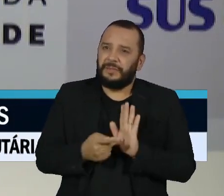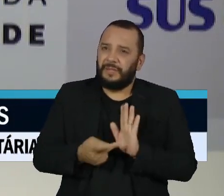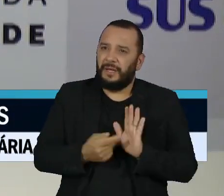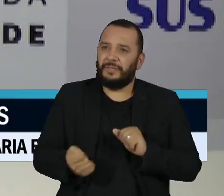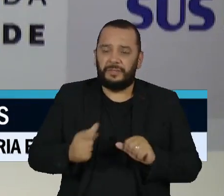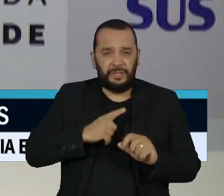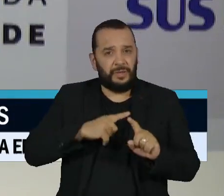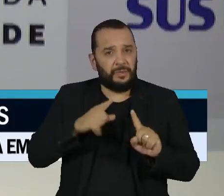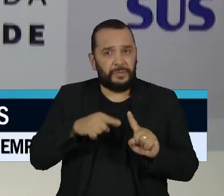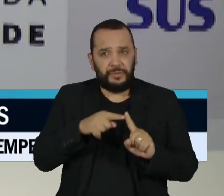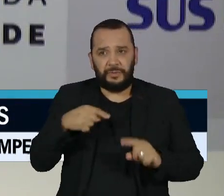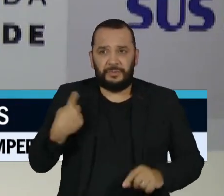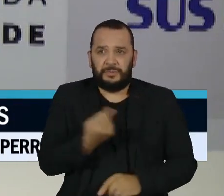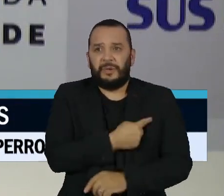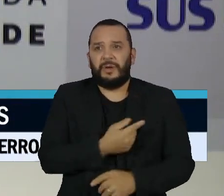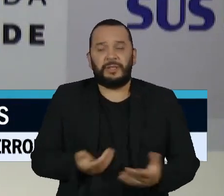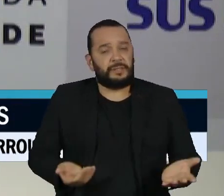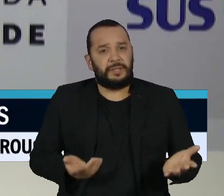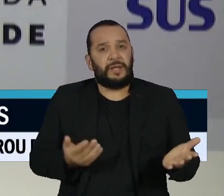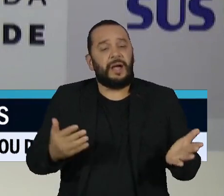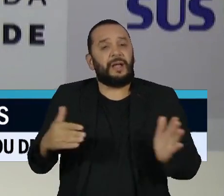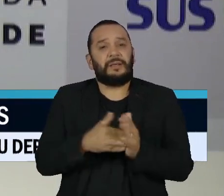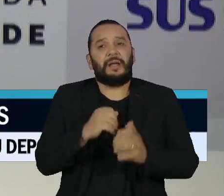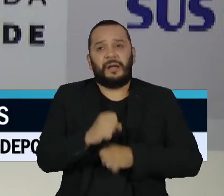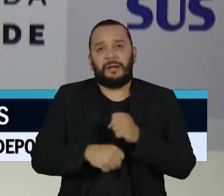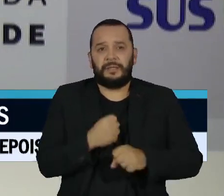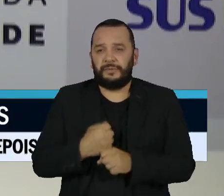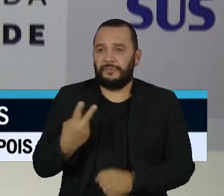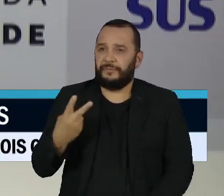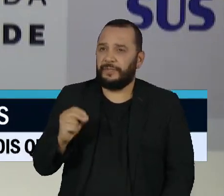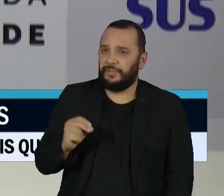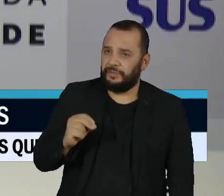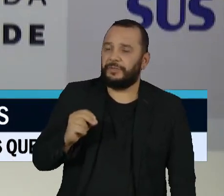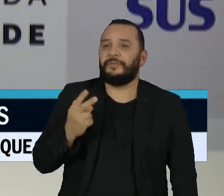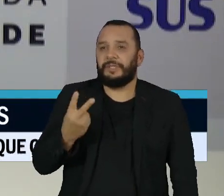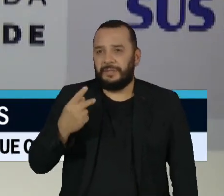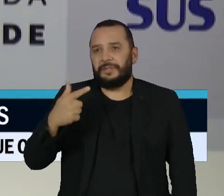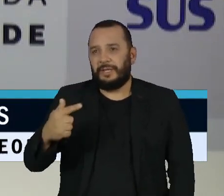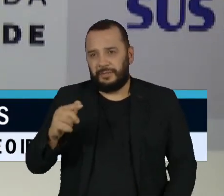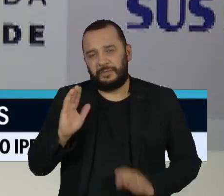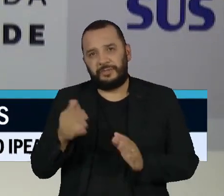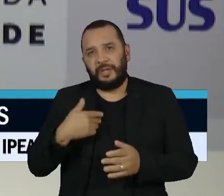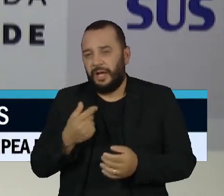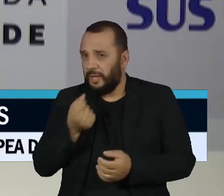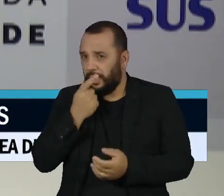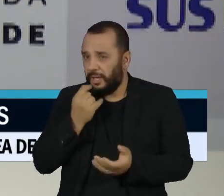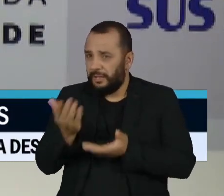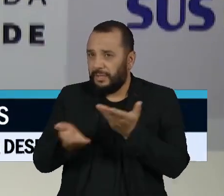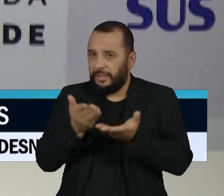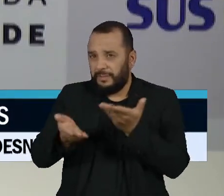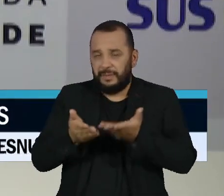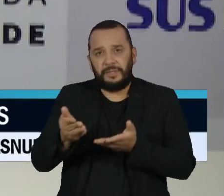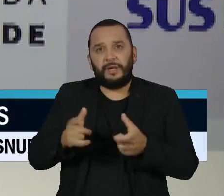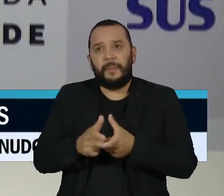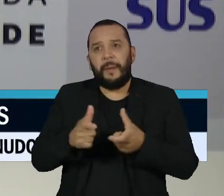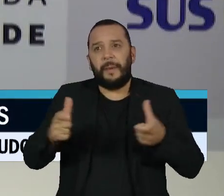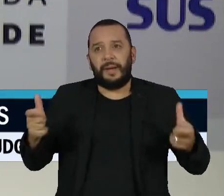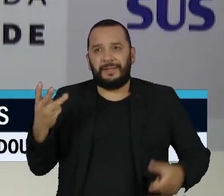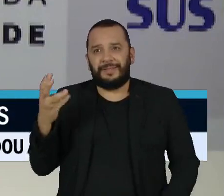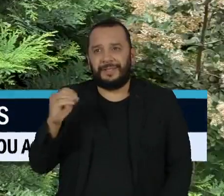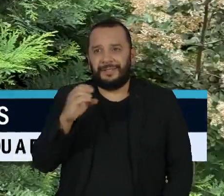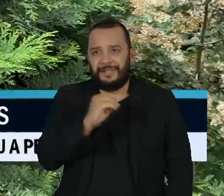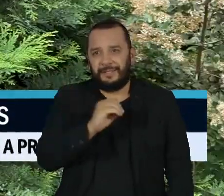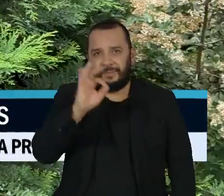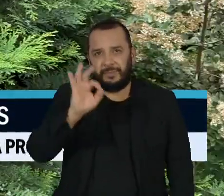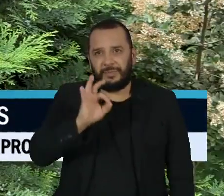como uma meta para nós, até 2027, termos aumentado a PrEP, a proflaxia pré-exposição em pelo menos 300% no